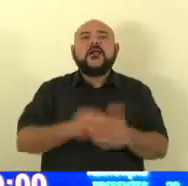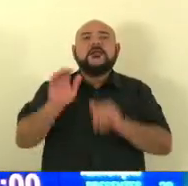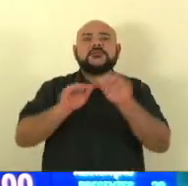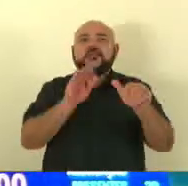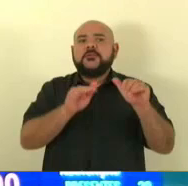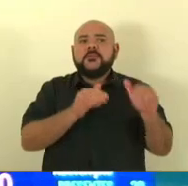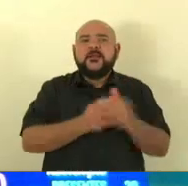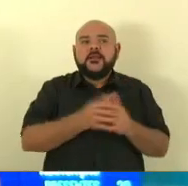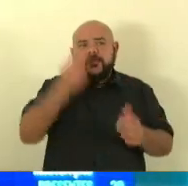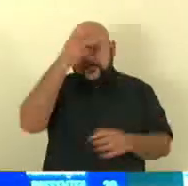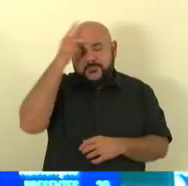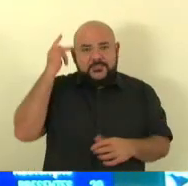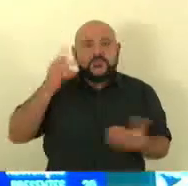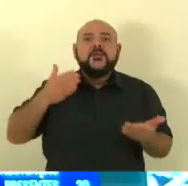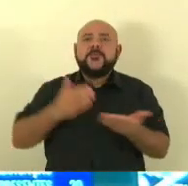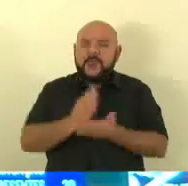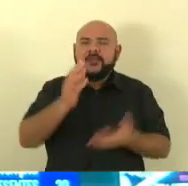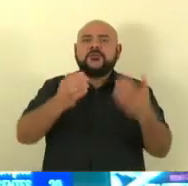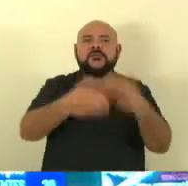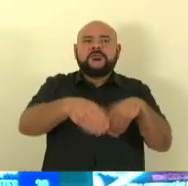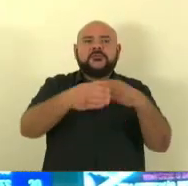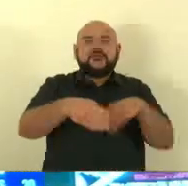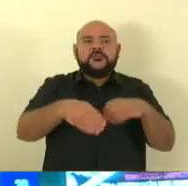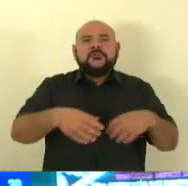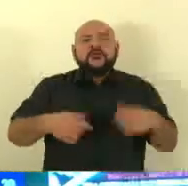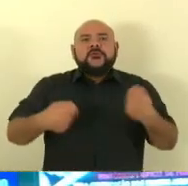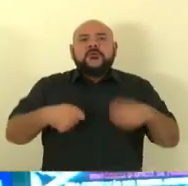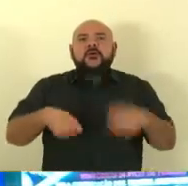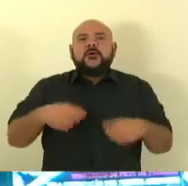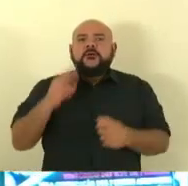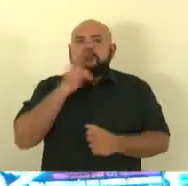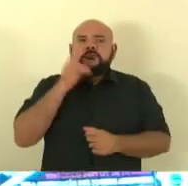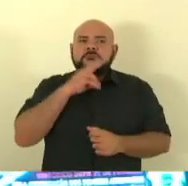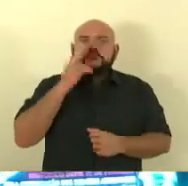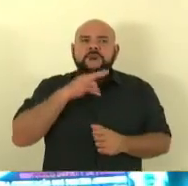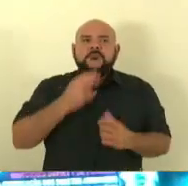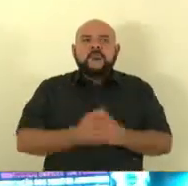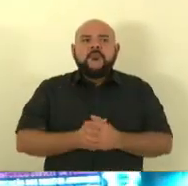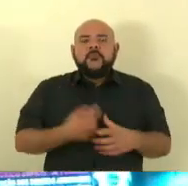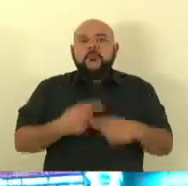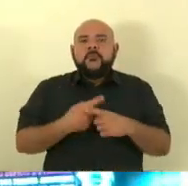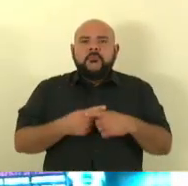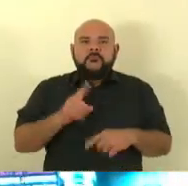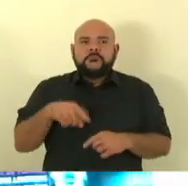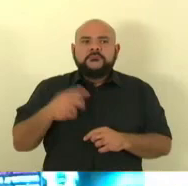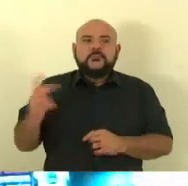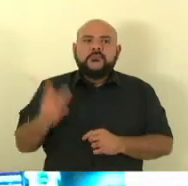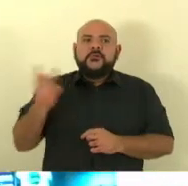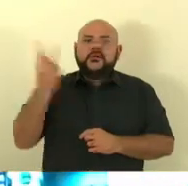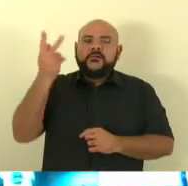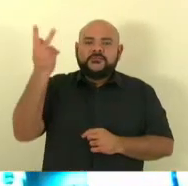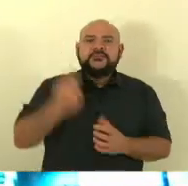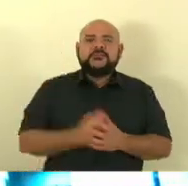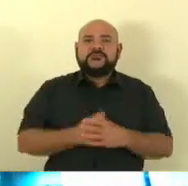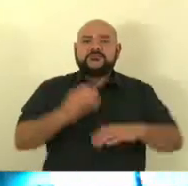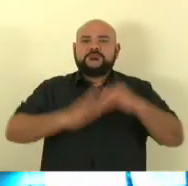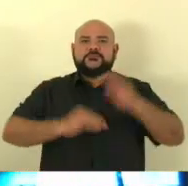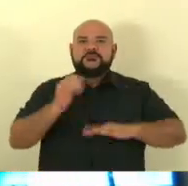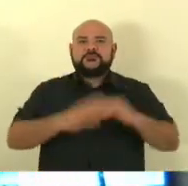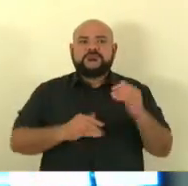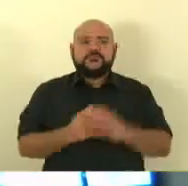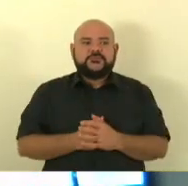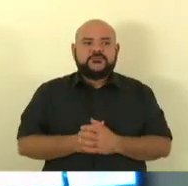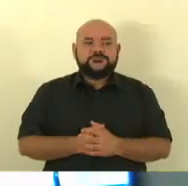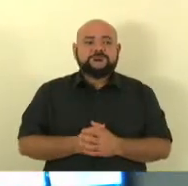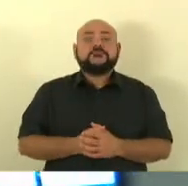Polícia Civil do Estado do Espírito Santo, assim como dar a valorização necessária aos peritos criminais, que, como diz o cartaz, é